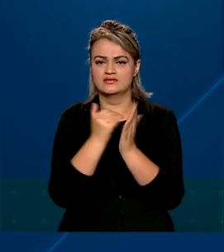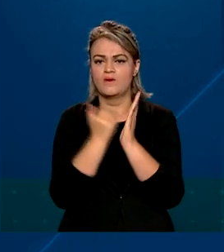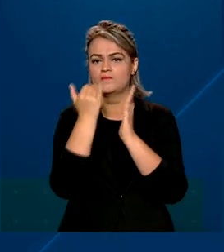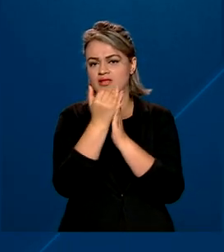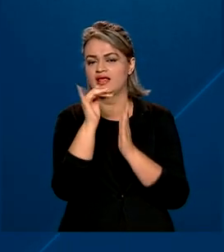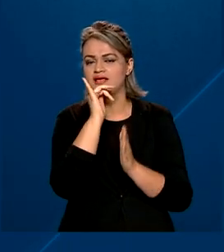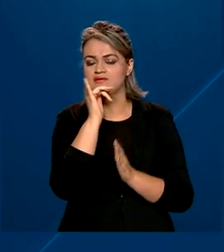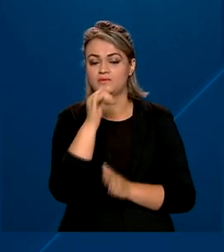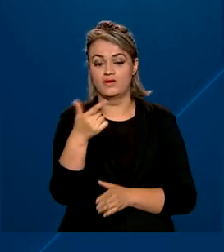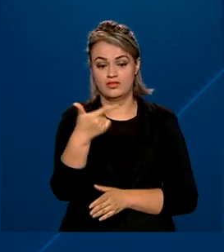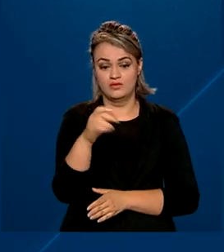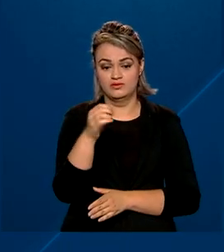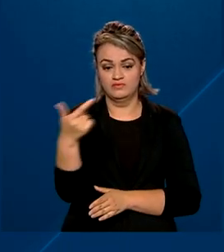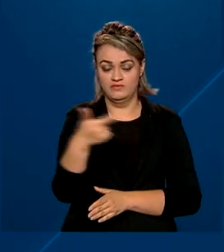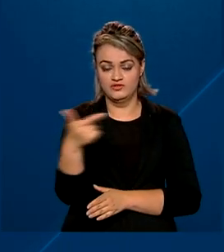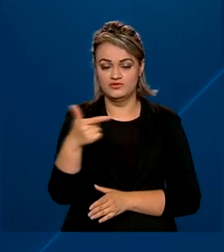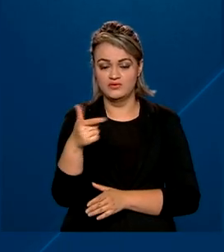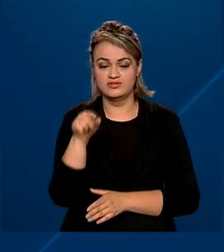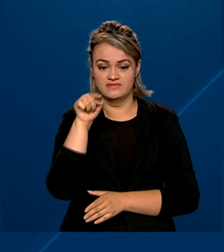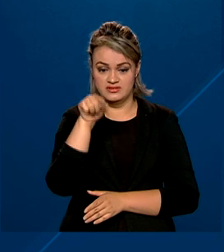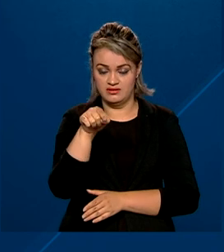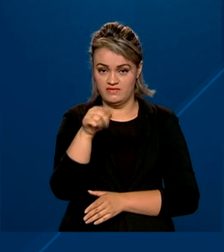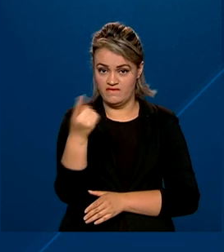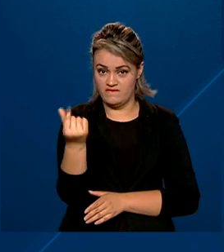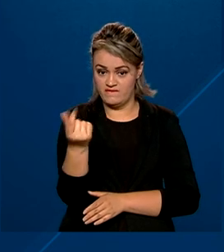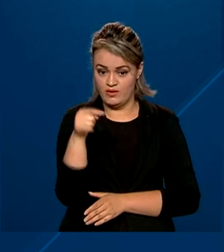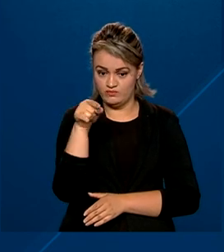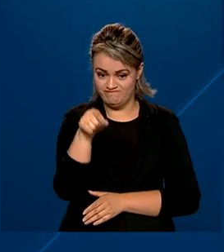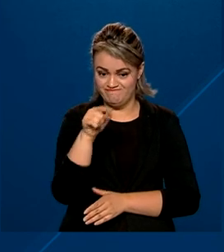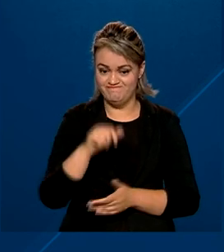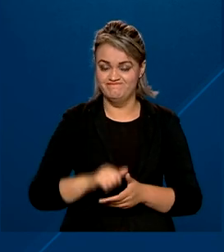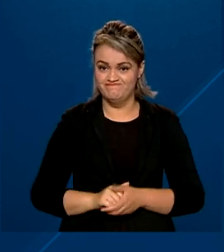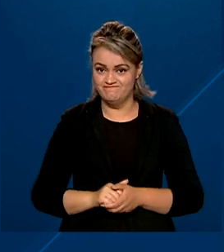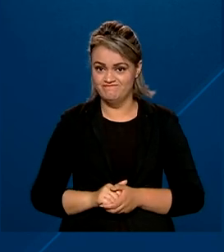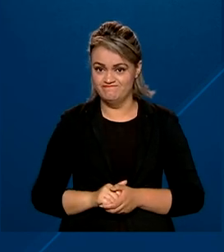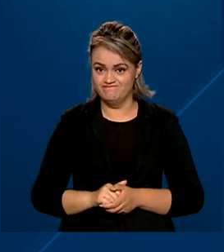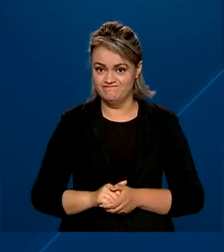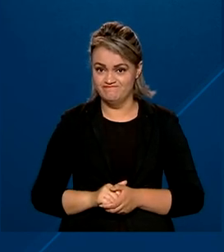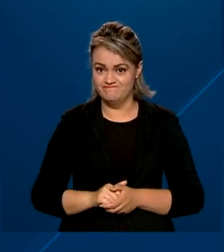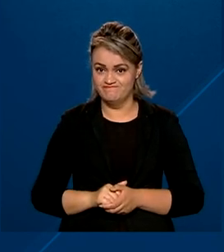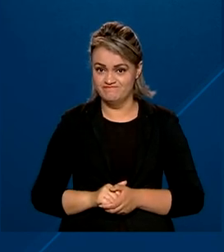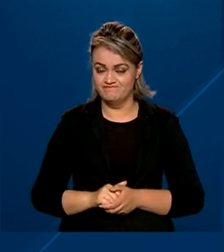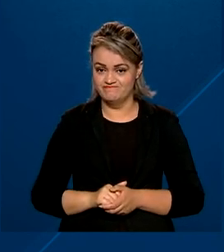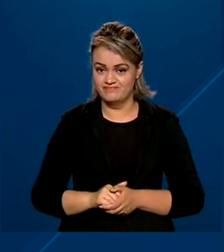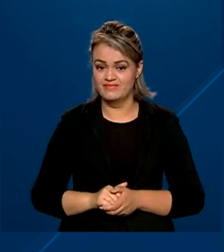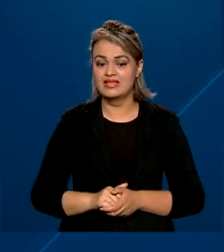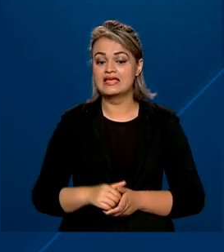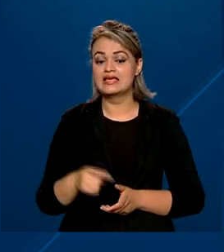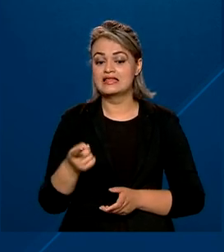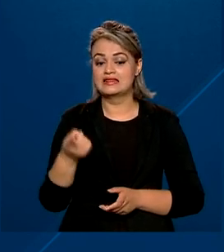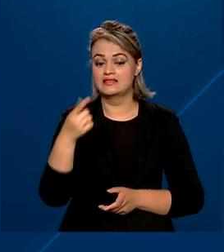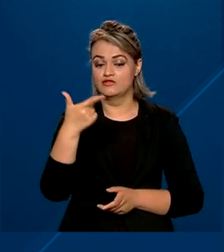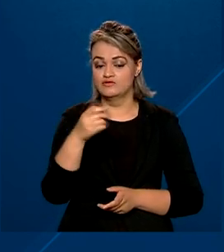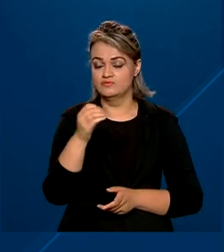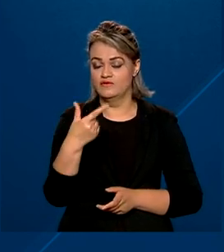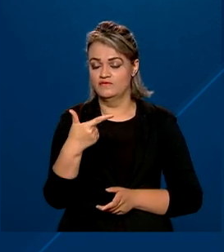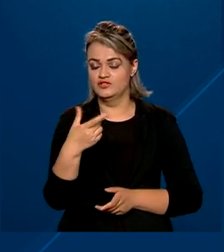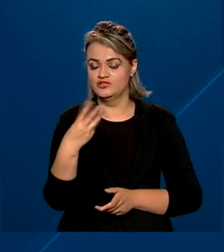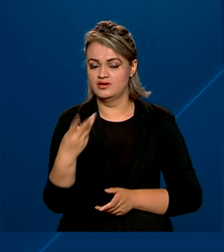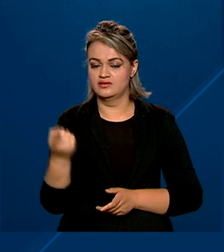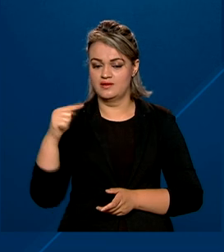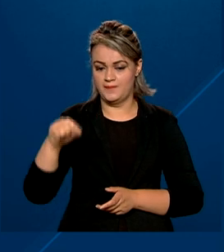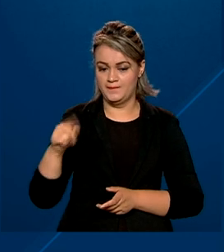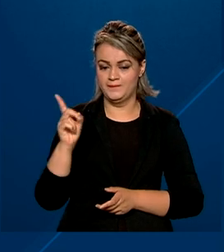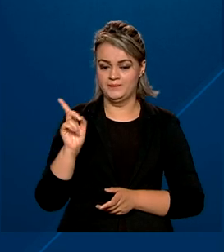em 2022 serão mais de R$,4 bilhões, em 2023 R 1